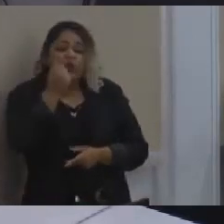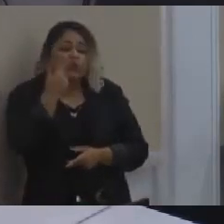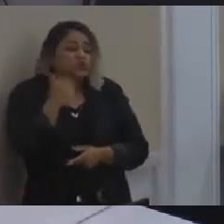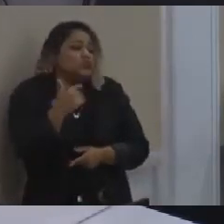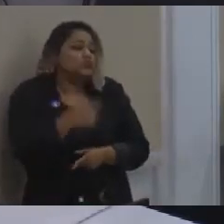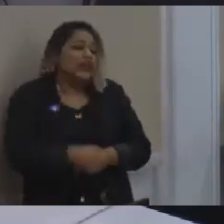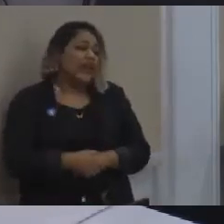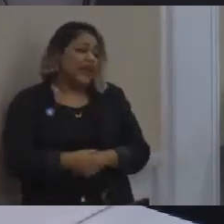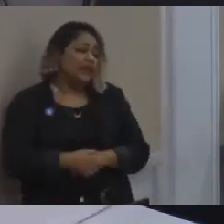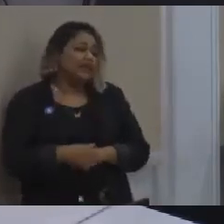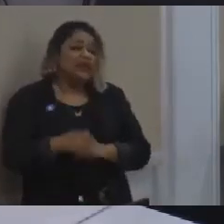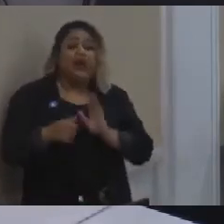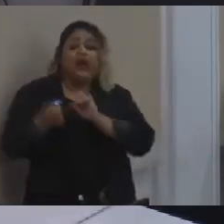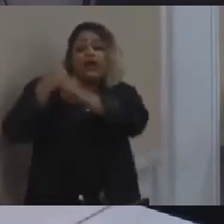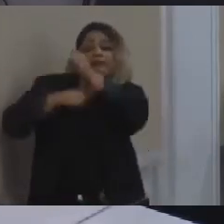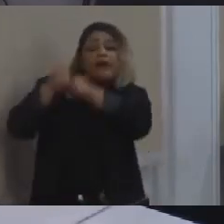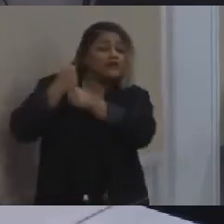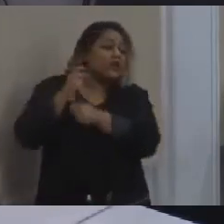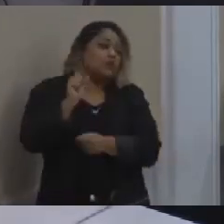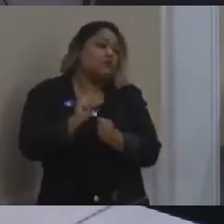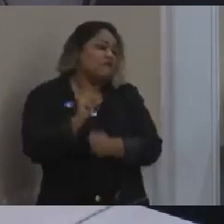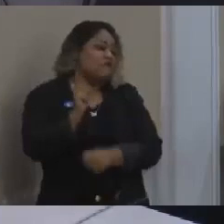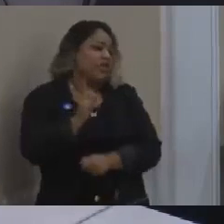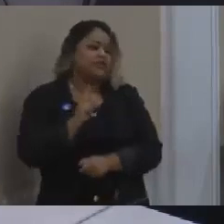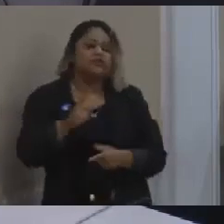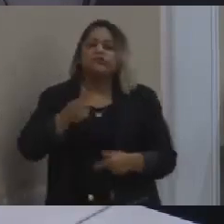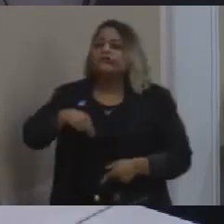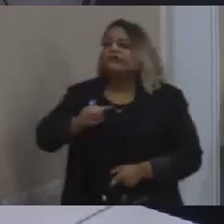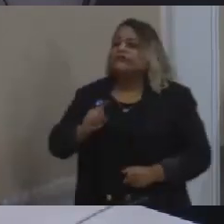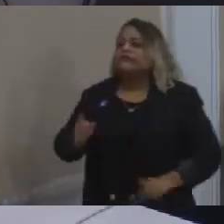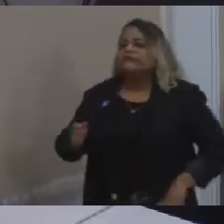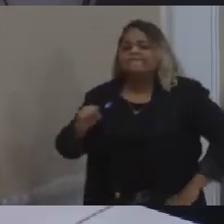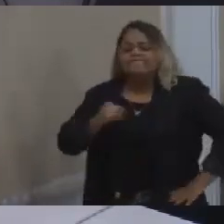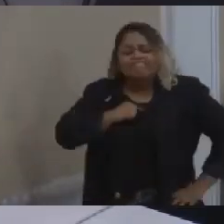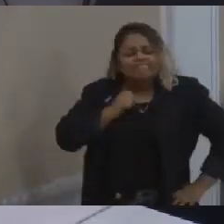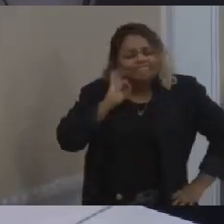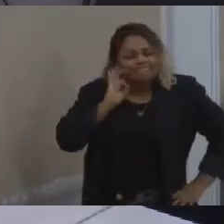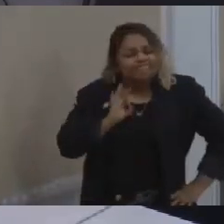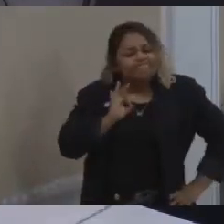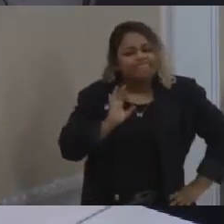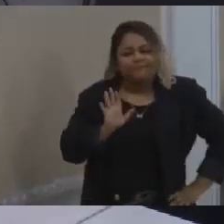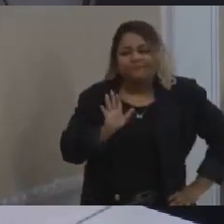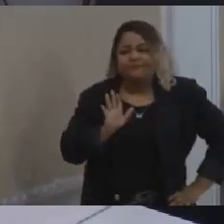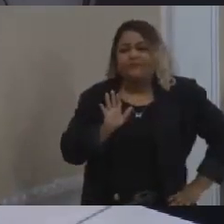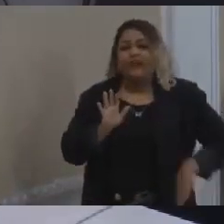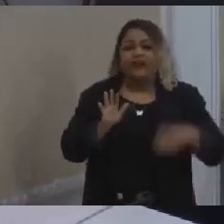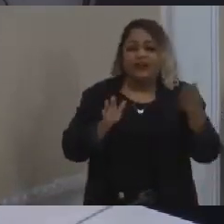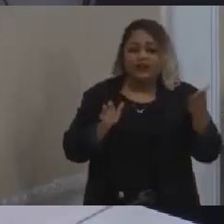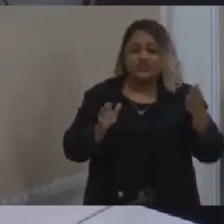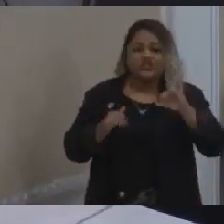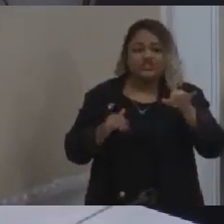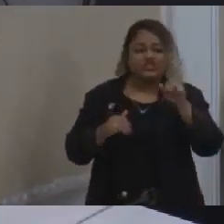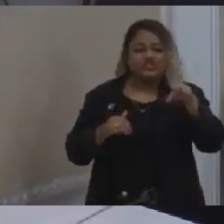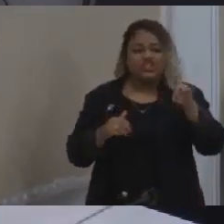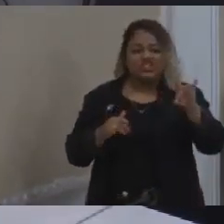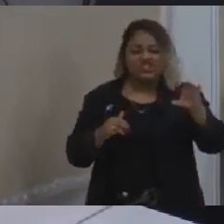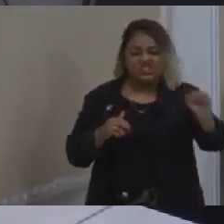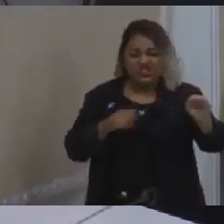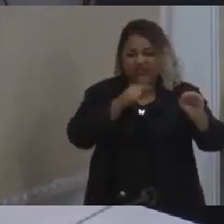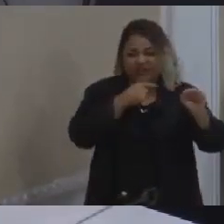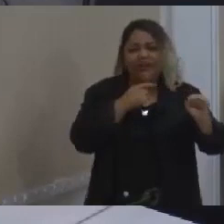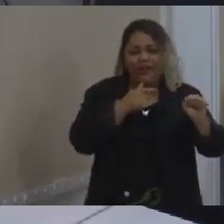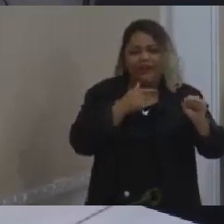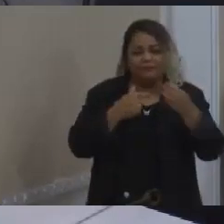mata todo mundo. A senhora Jandira está aqui presencialmente no plenário aqui, e eu ouvi atentamente a fala dela,